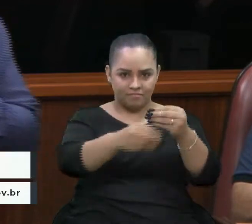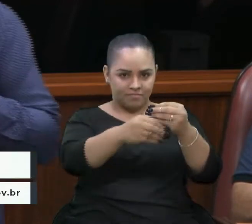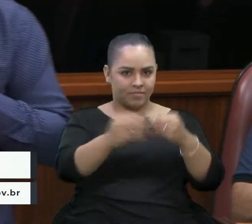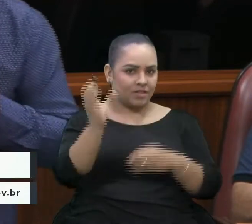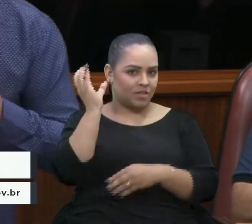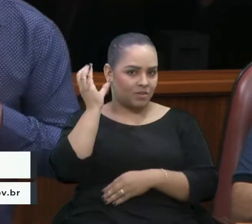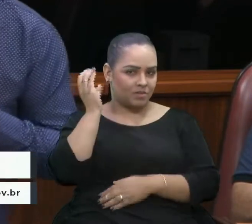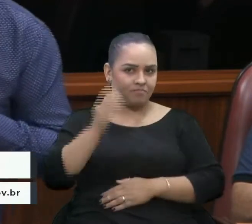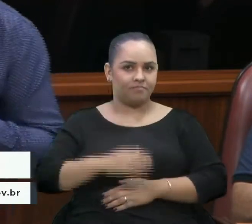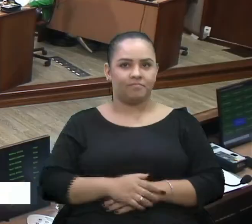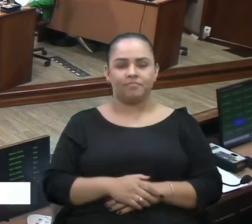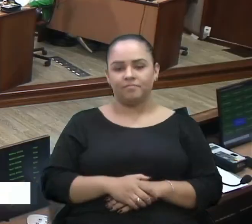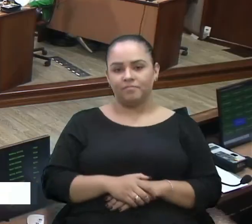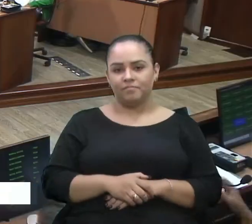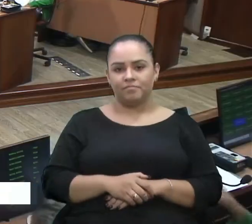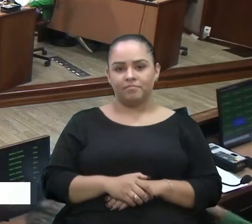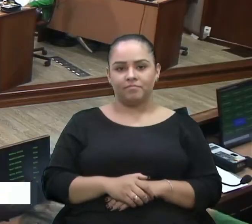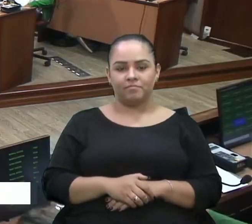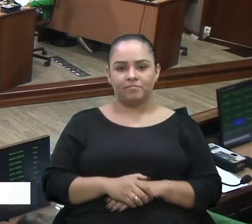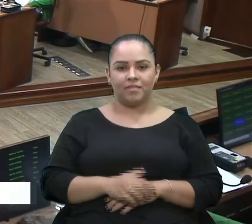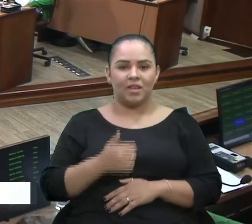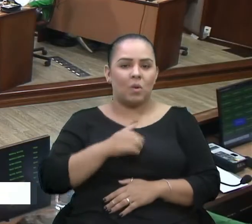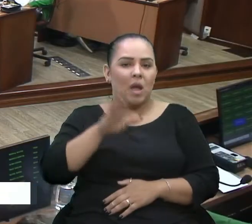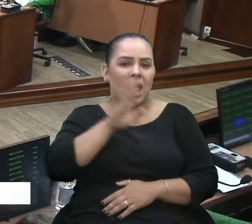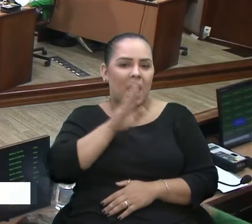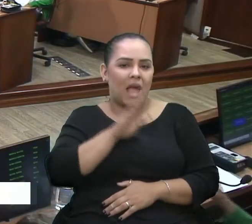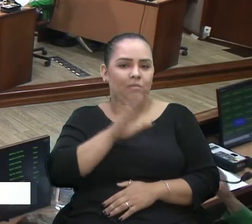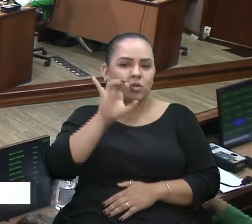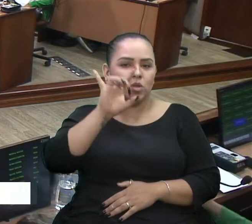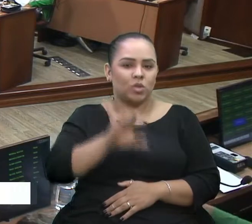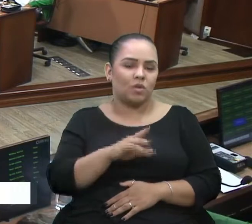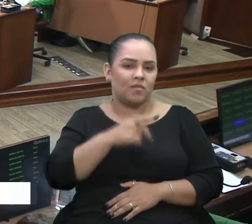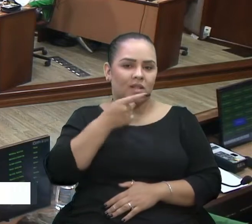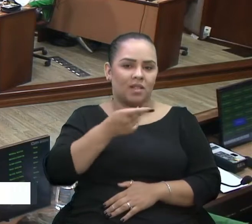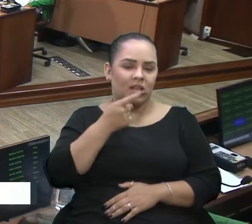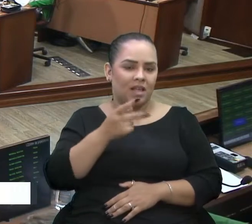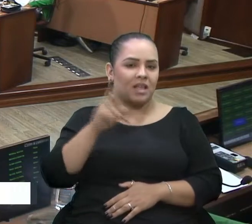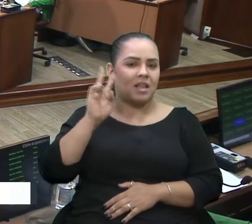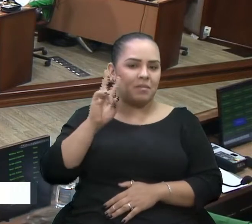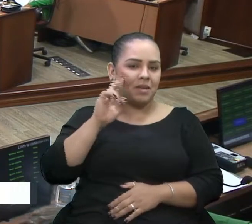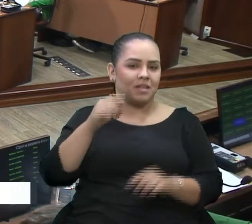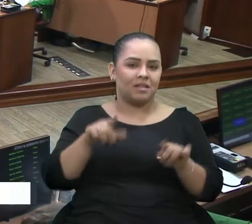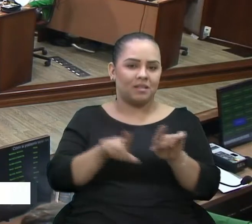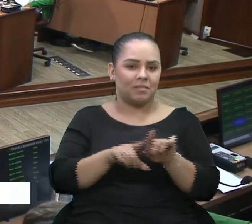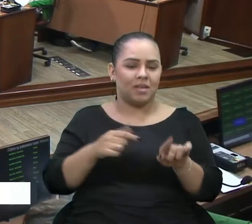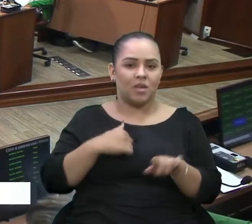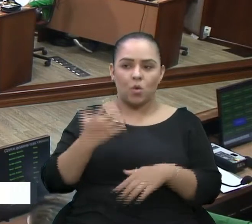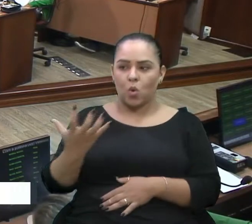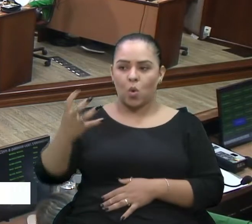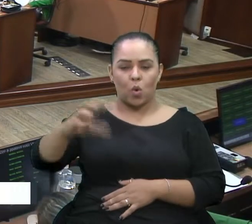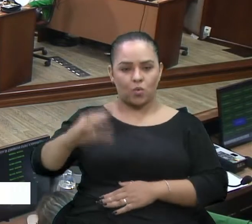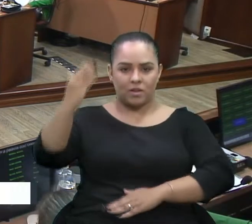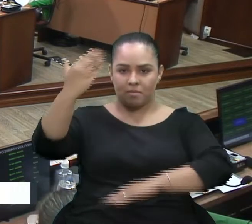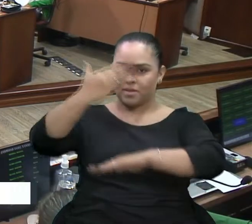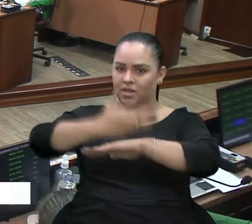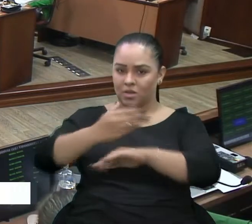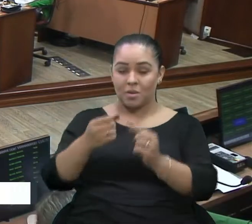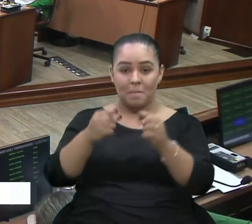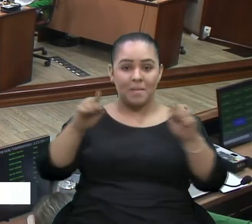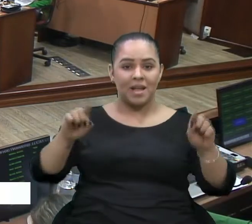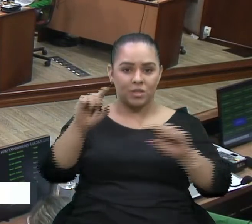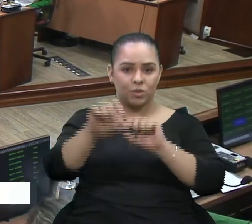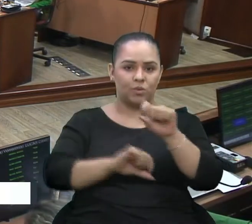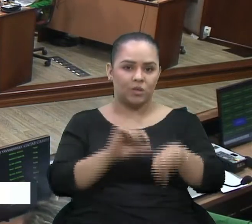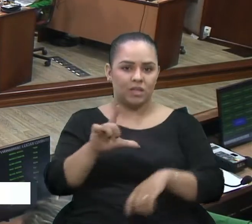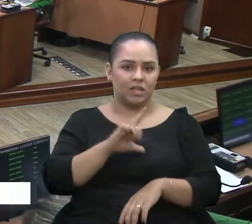vereador Cadoli. Rapidamente, eu só queria me posicionar, ou lembrar que eu sempre fui contra os pedaços, mas, diante do